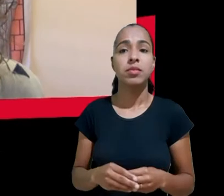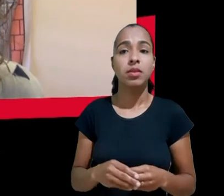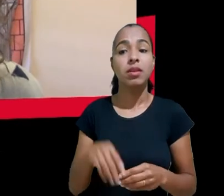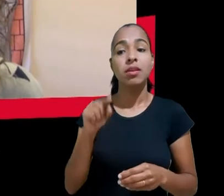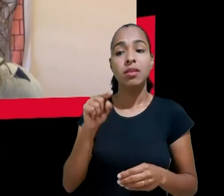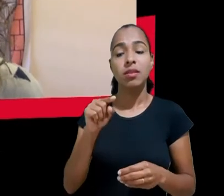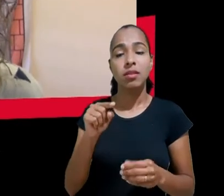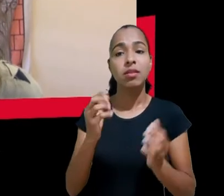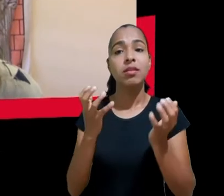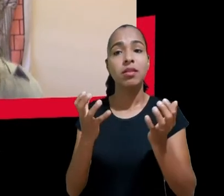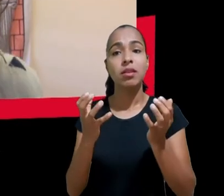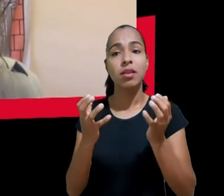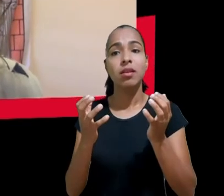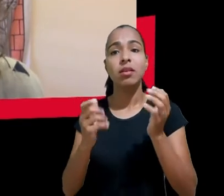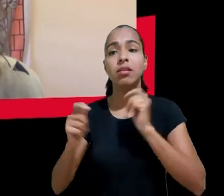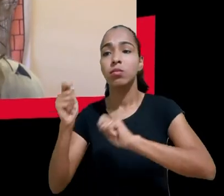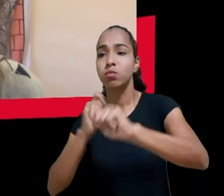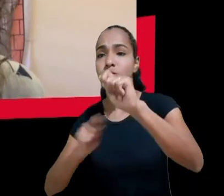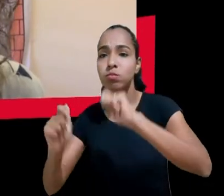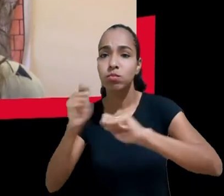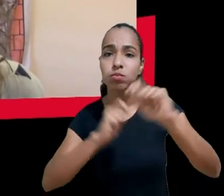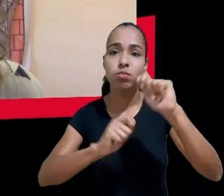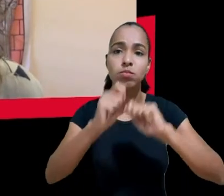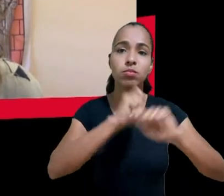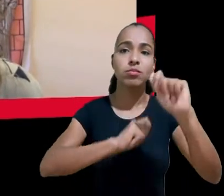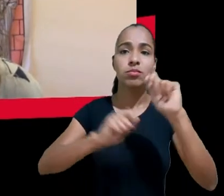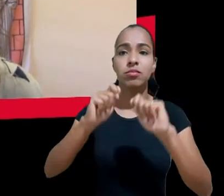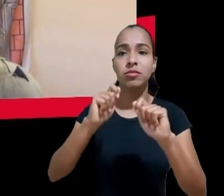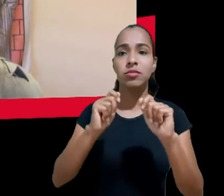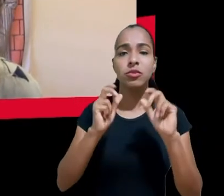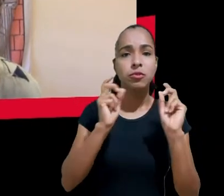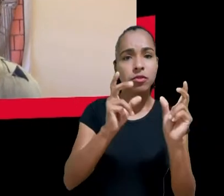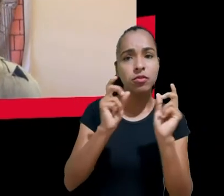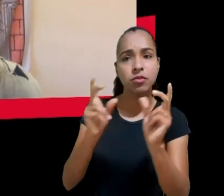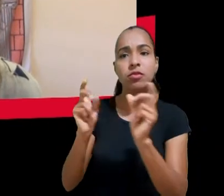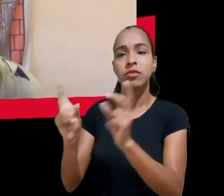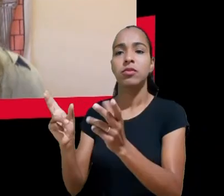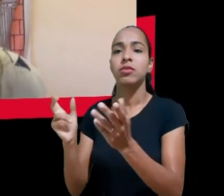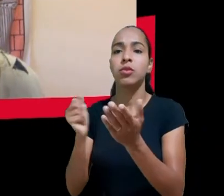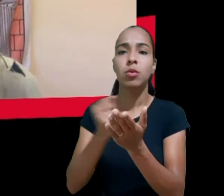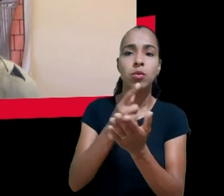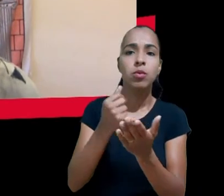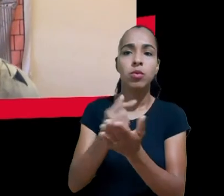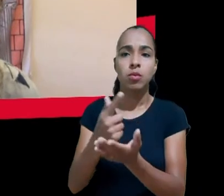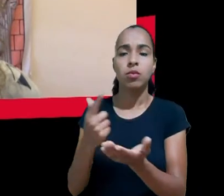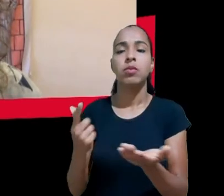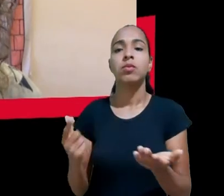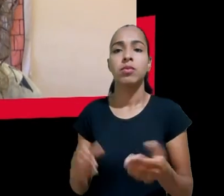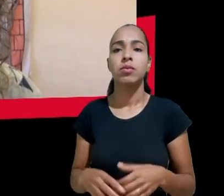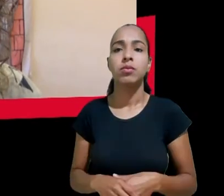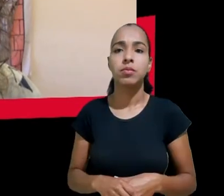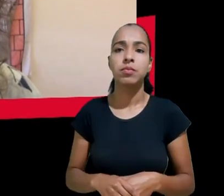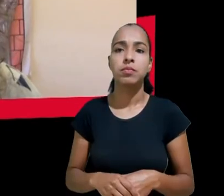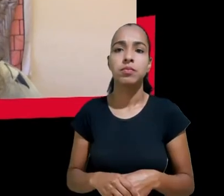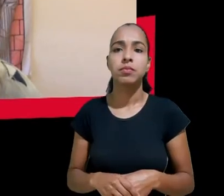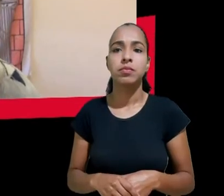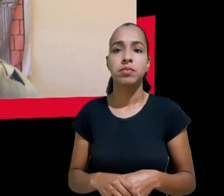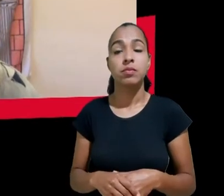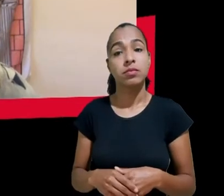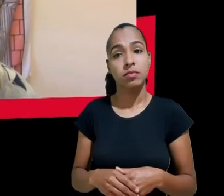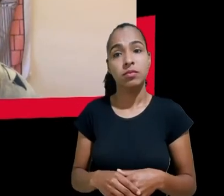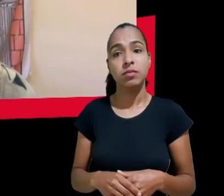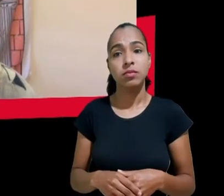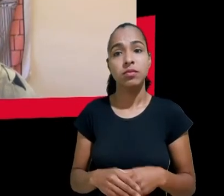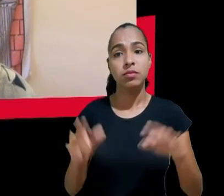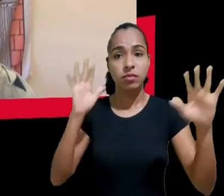atividade propriamente desenvolvida por essas plataformas, a gente tem que pensar de fato em qual